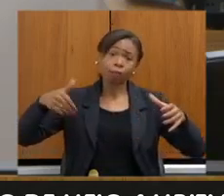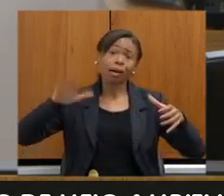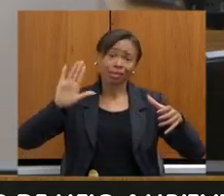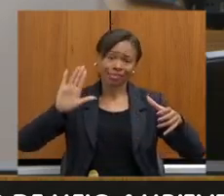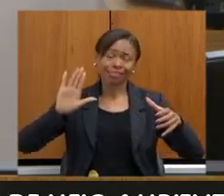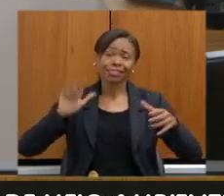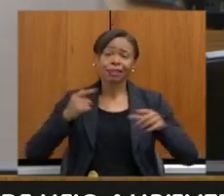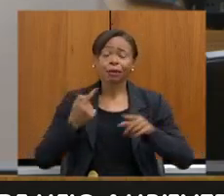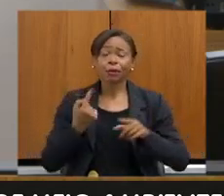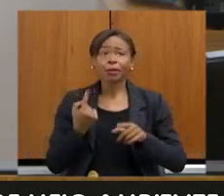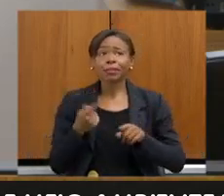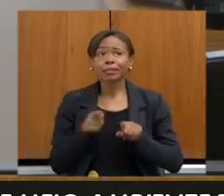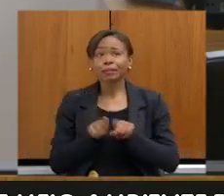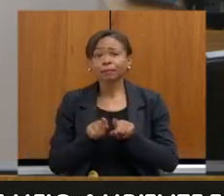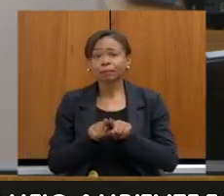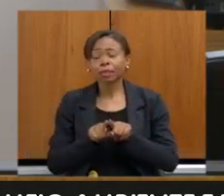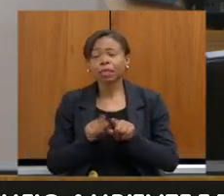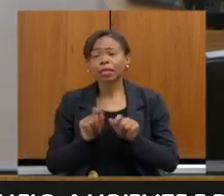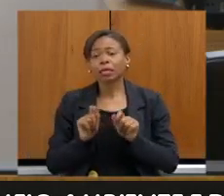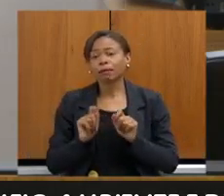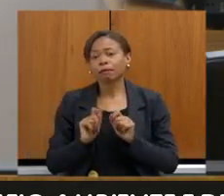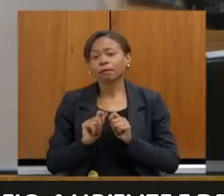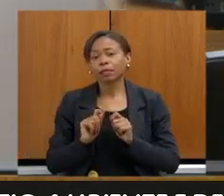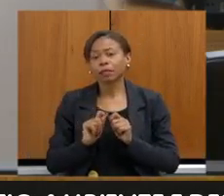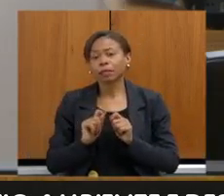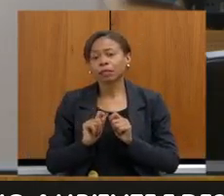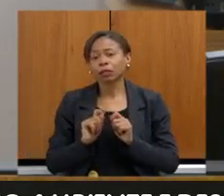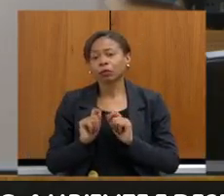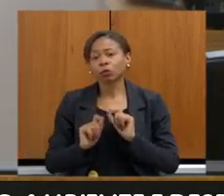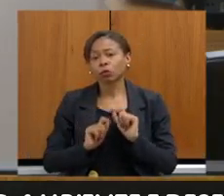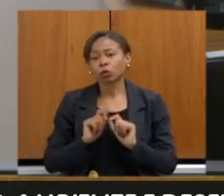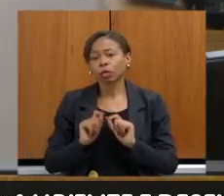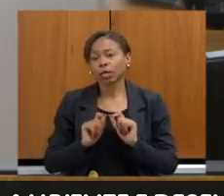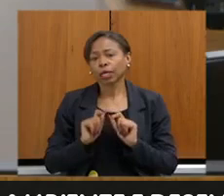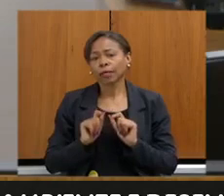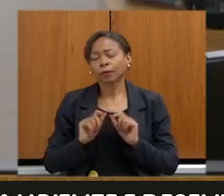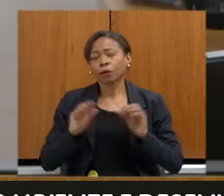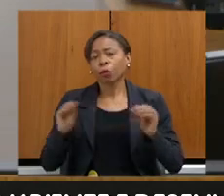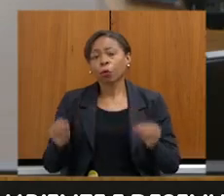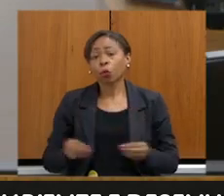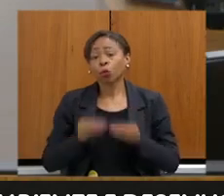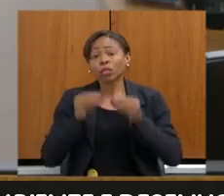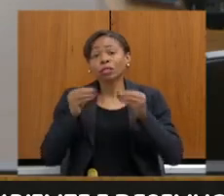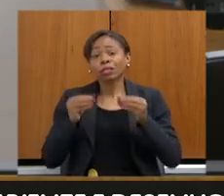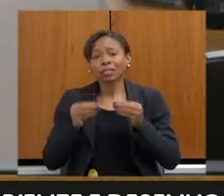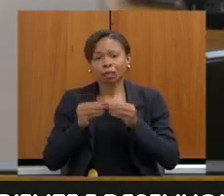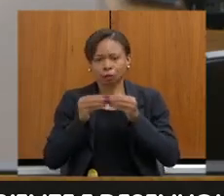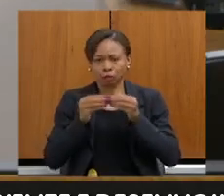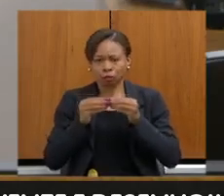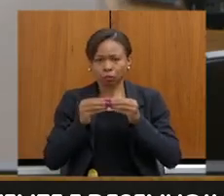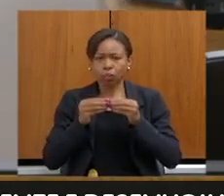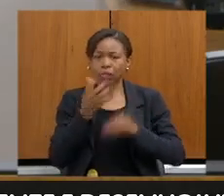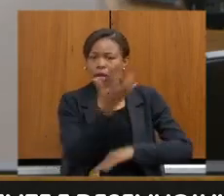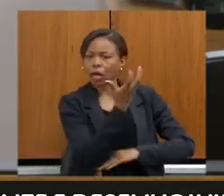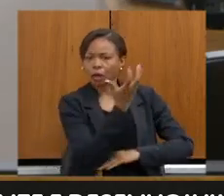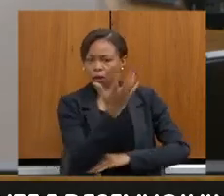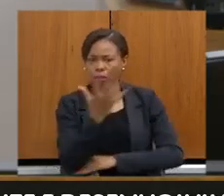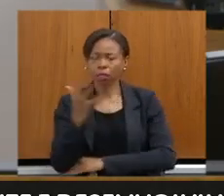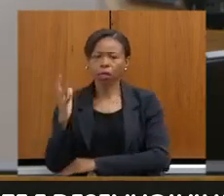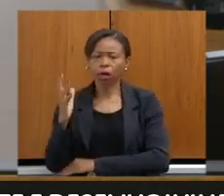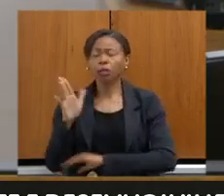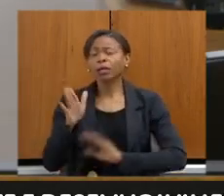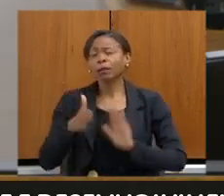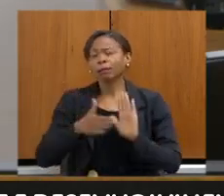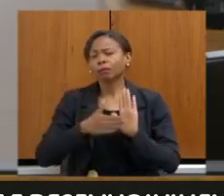compensações ambientais, e a proposta seria de uma